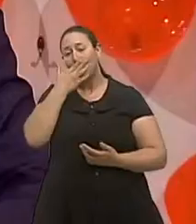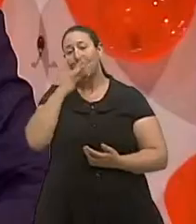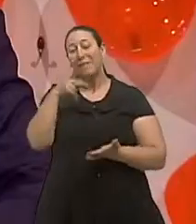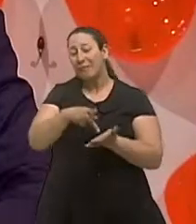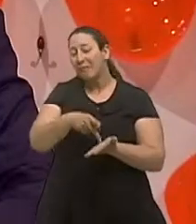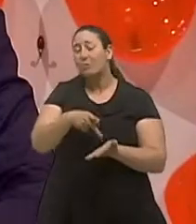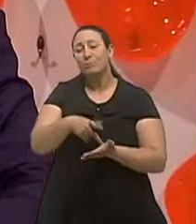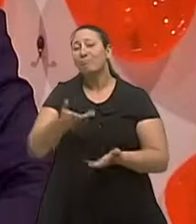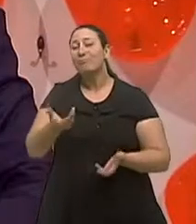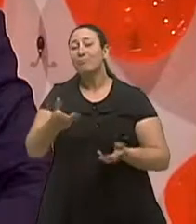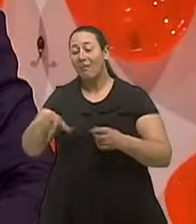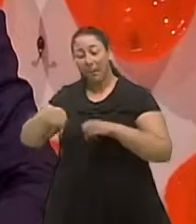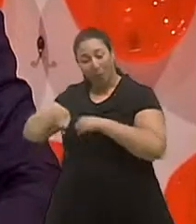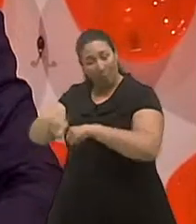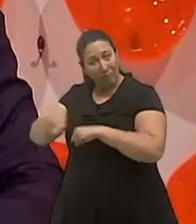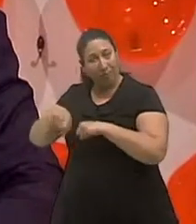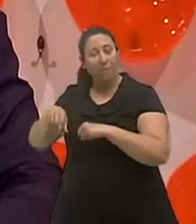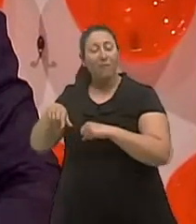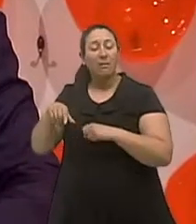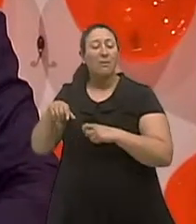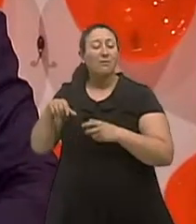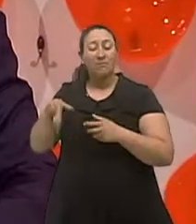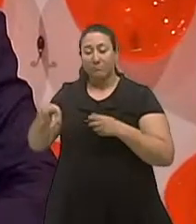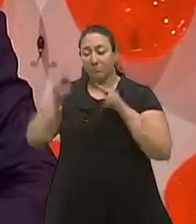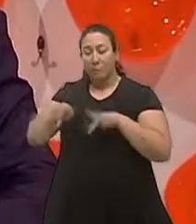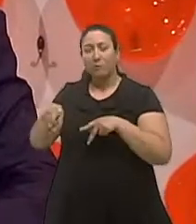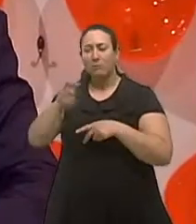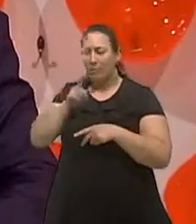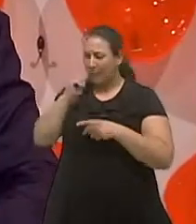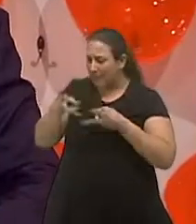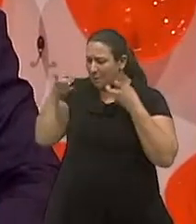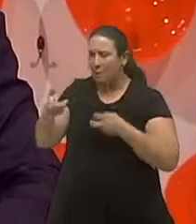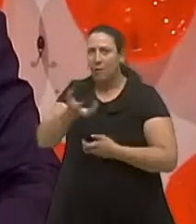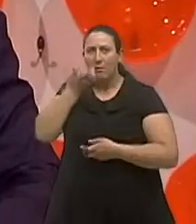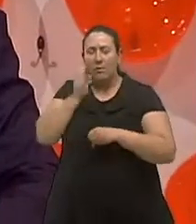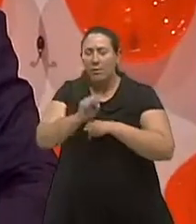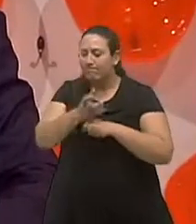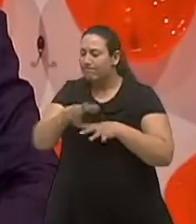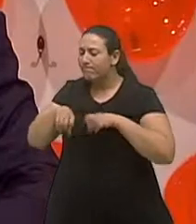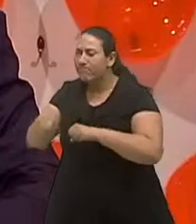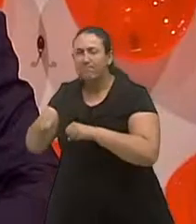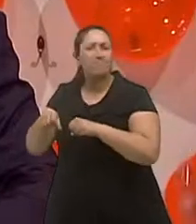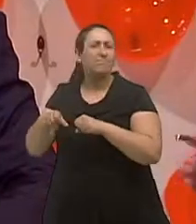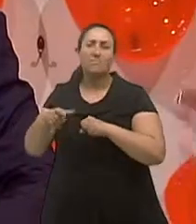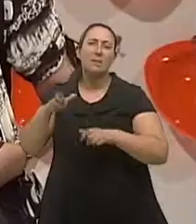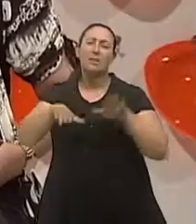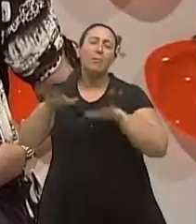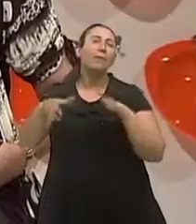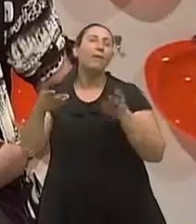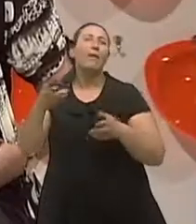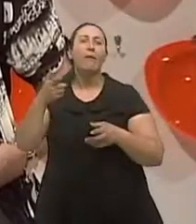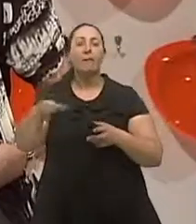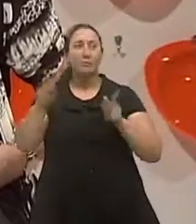porque a pessoa tem um reflexo ah ok entendi e ela tende a voltar à normalidade ela